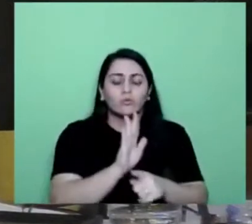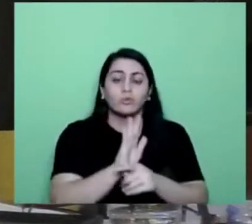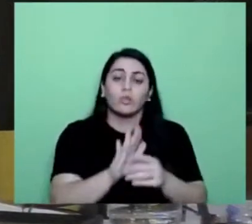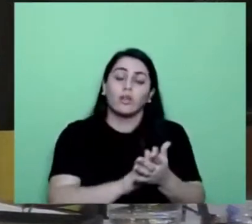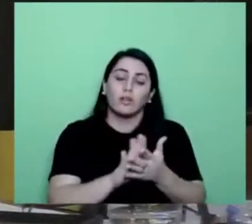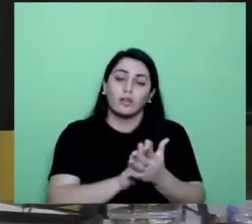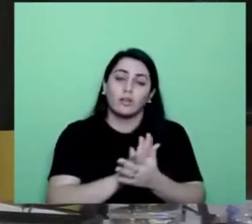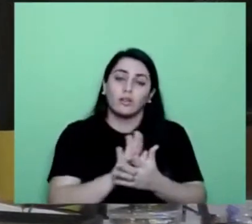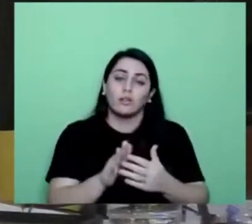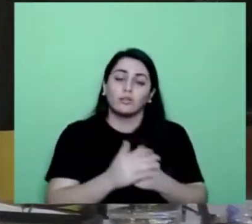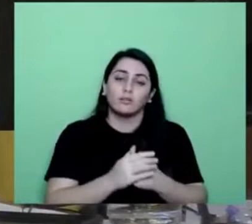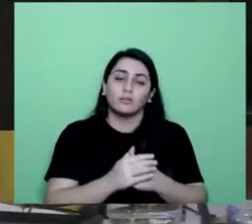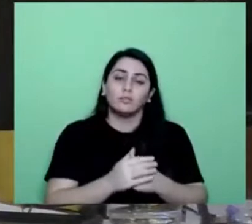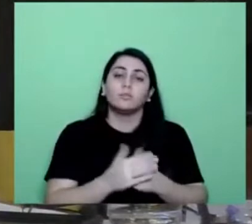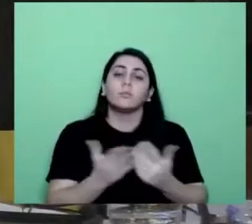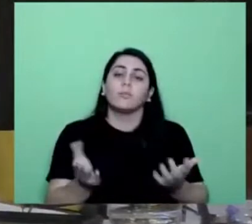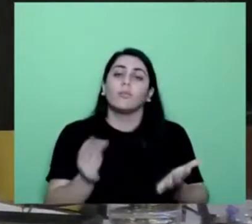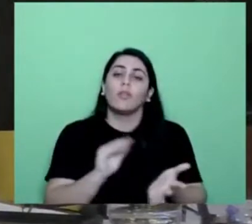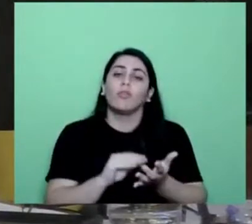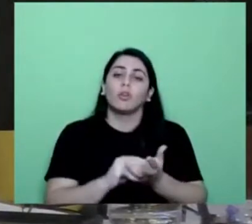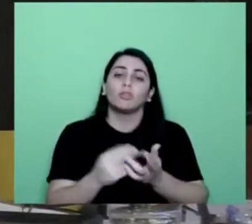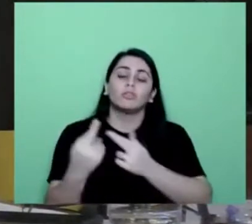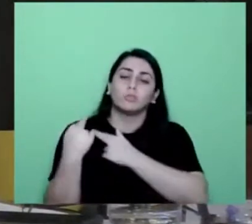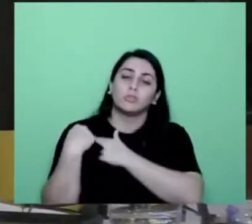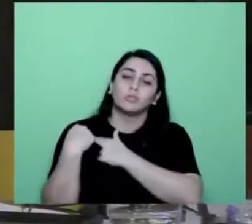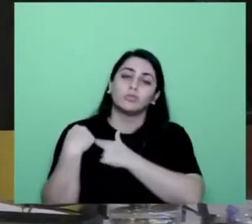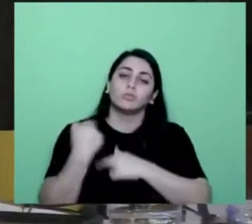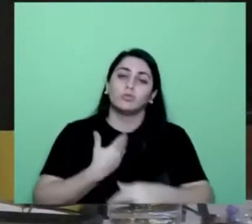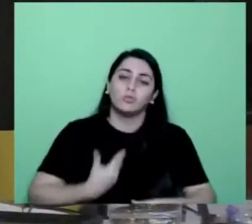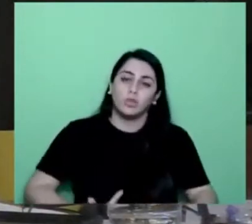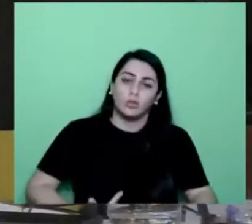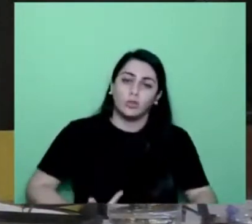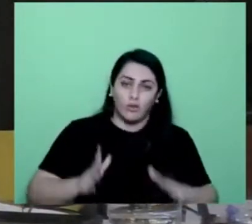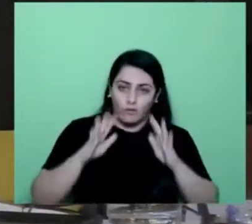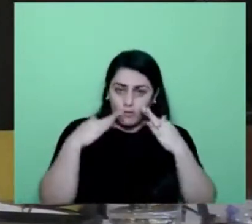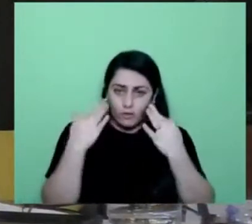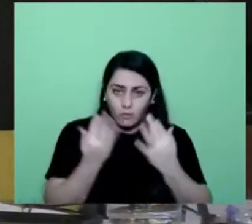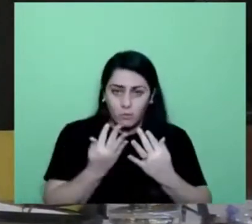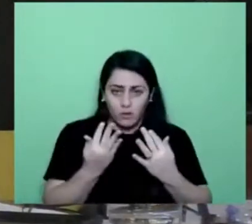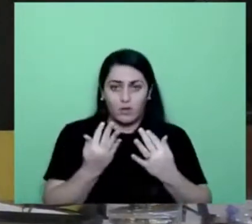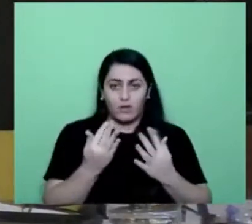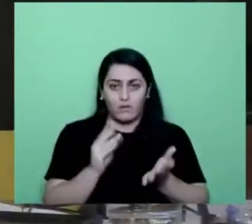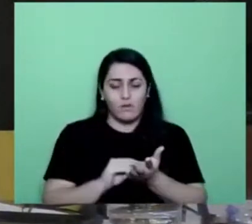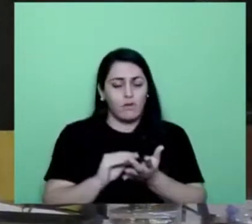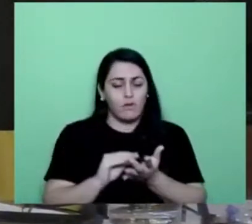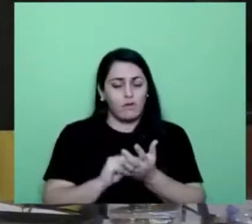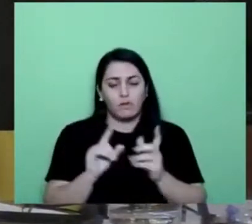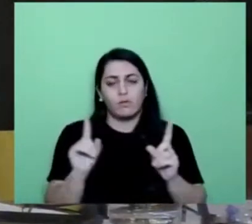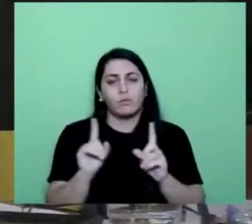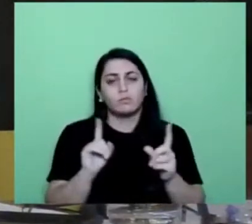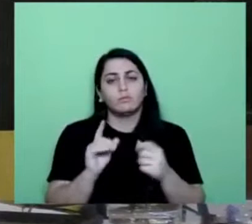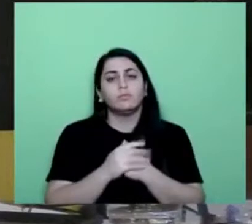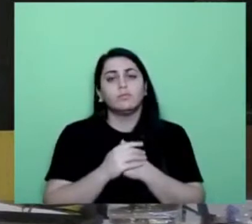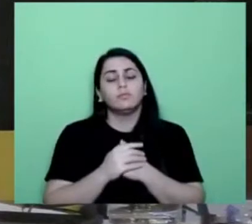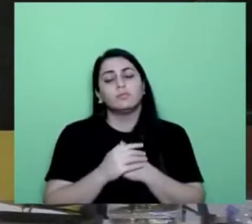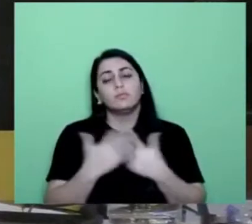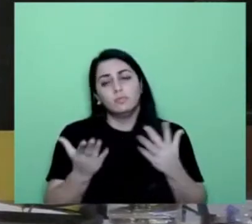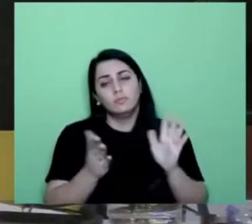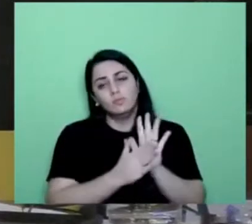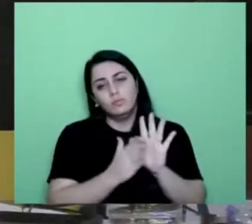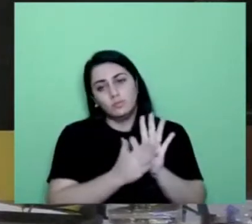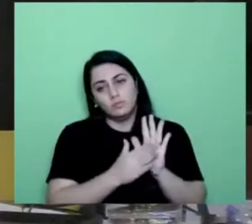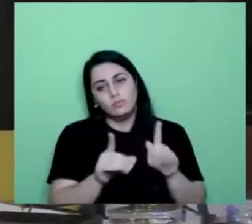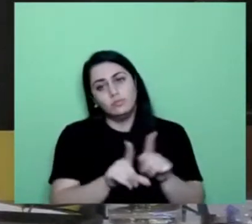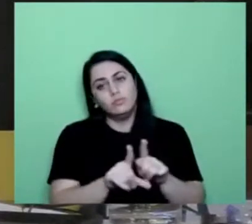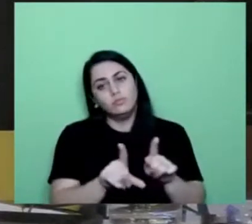negligencia é o Estado. A família não é negligente. Ele propõe, aí no seu reordenamento